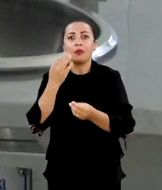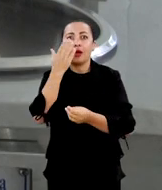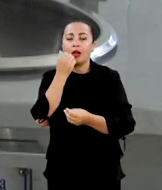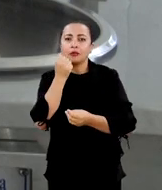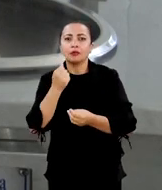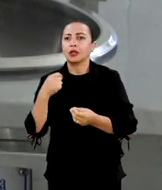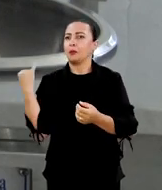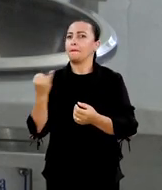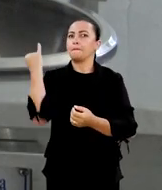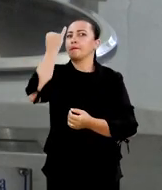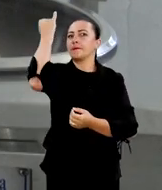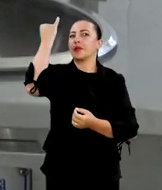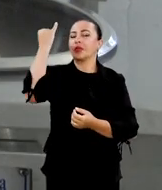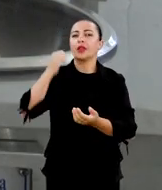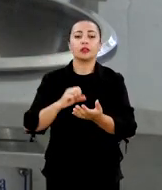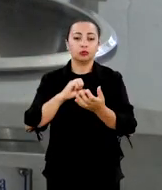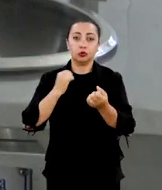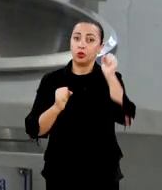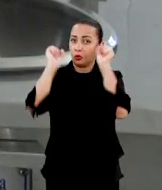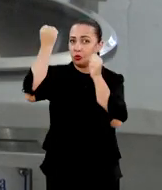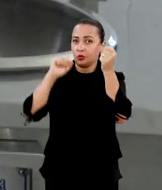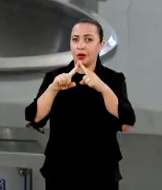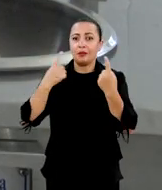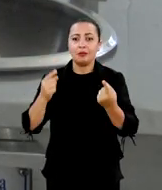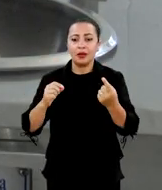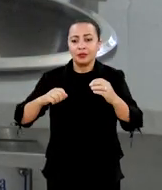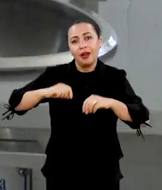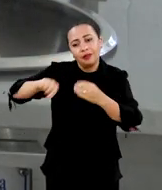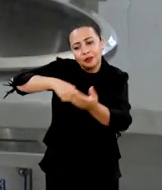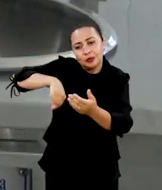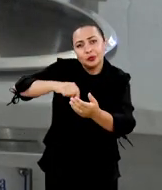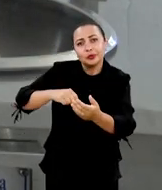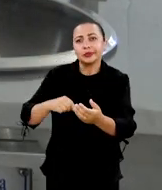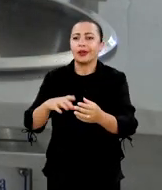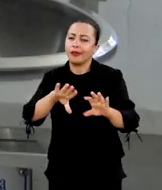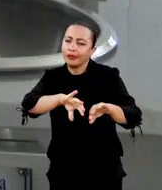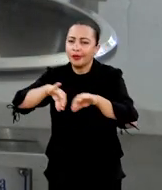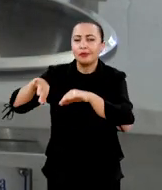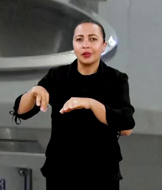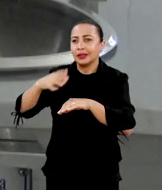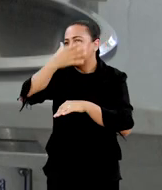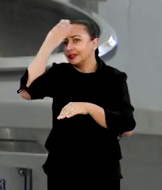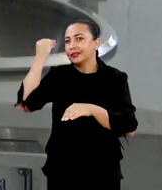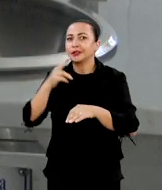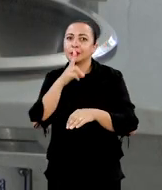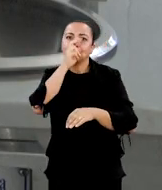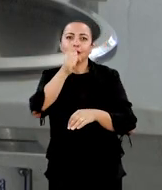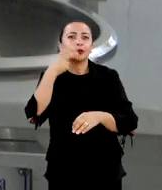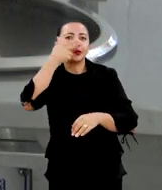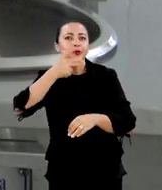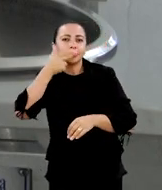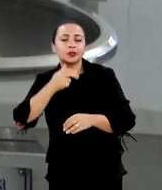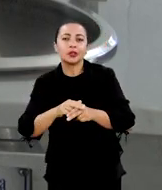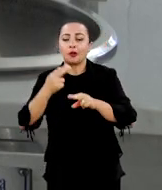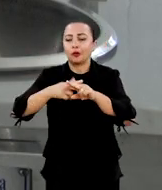superalimento, e aí a indústria meio que gourmetiza a maior parte desses alimentos, e esquece do potencial nutricional que